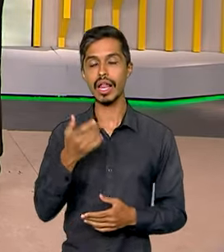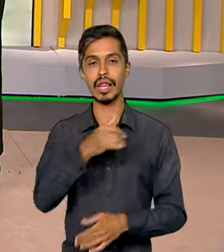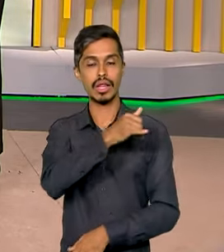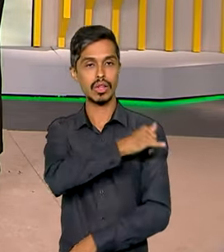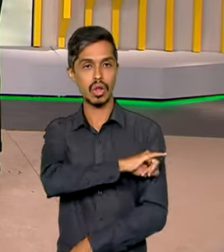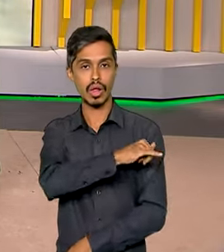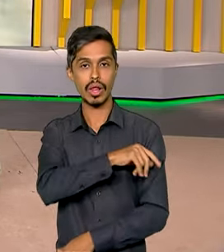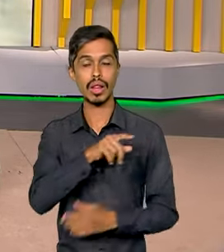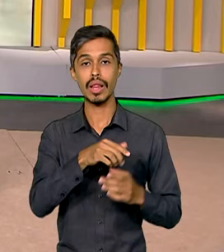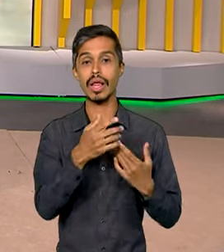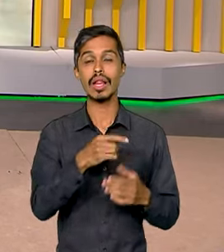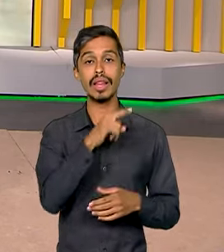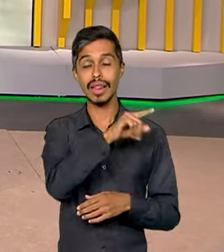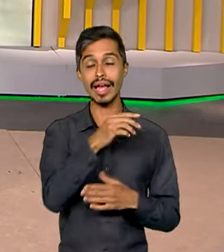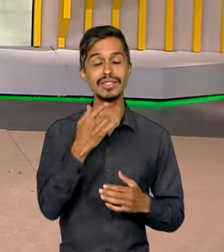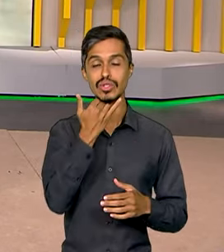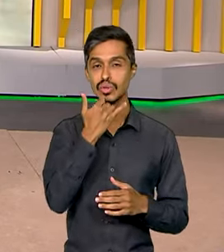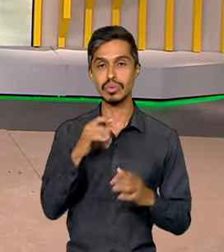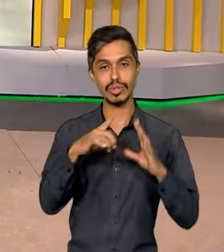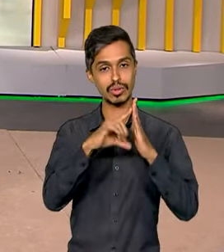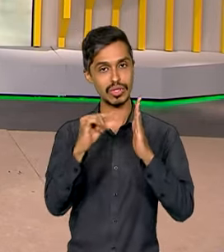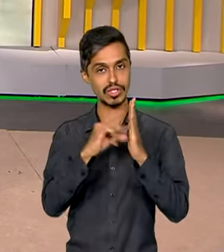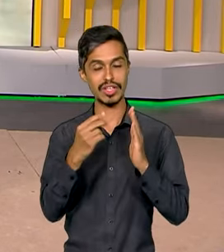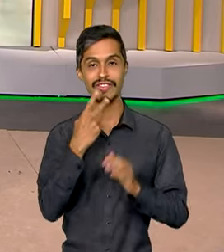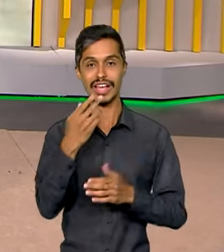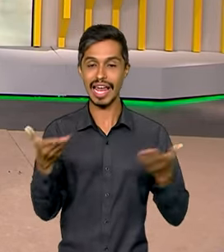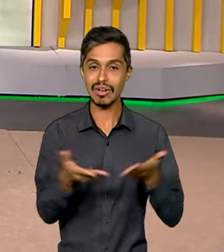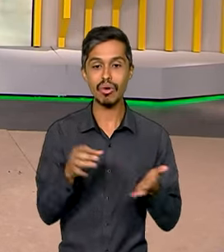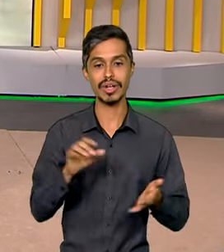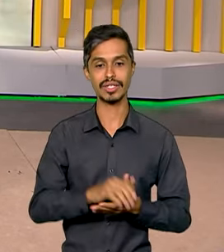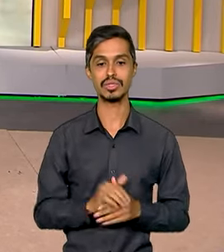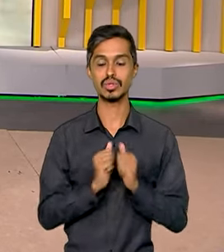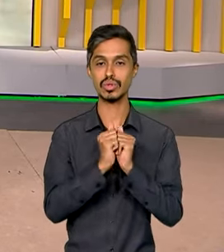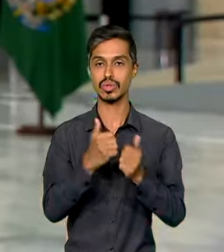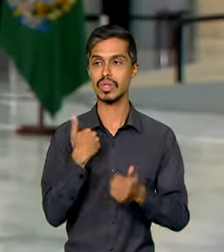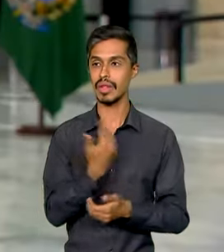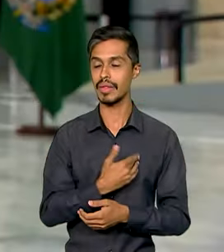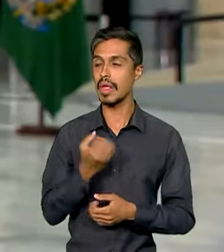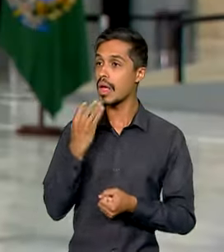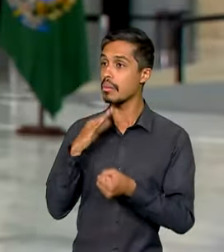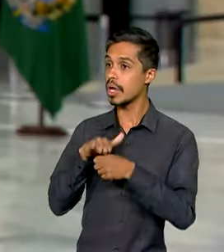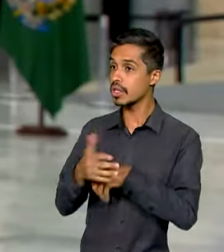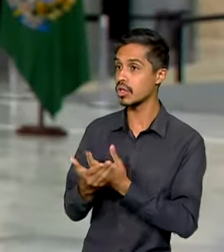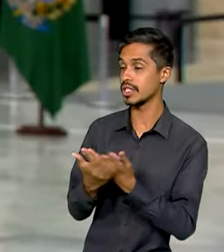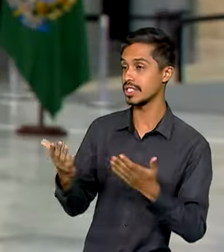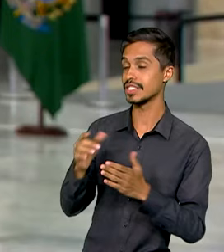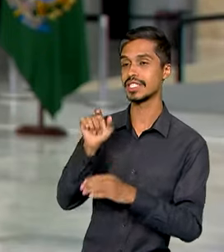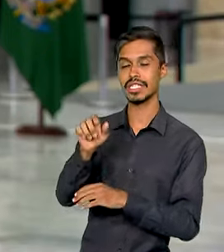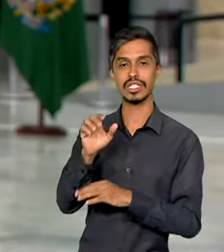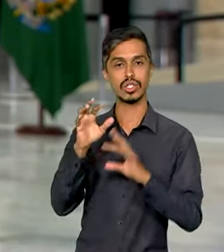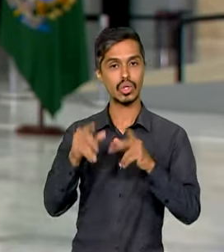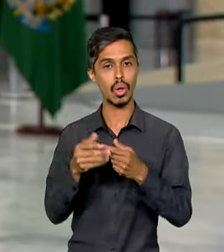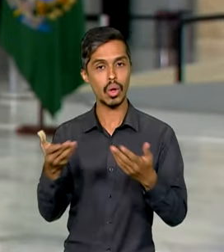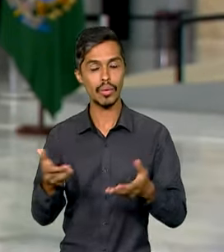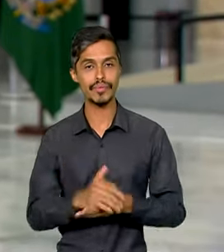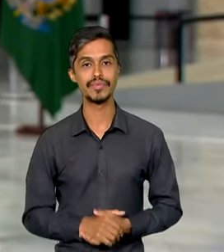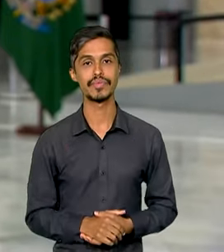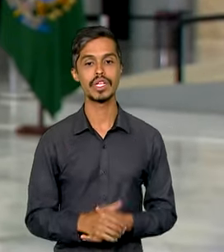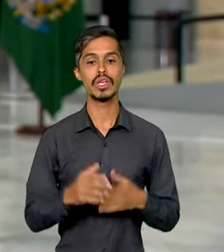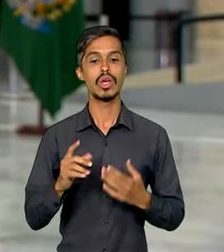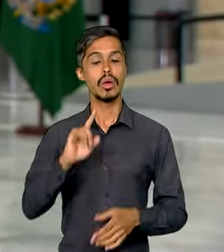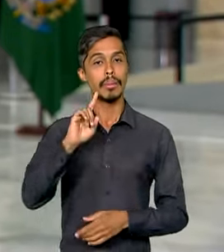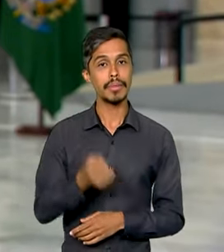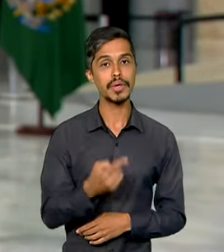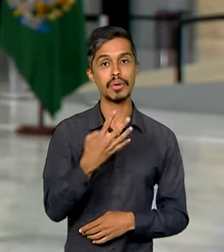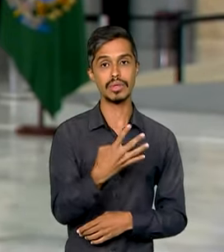direto do Palácio do Planalto. Boa noite para você, Pablo. Boa noite, Ana, Roberto e a você que nos assiste. O novo salário mínimo de R